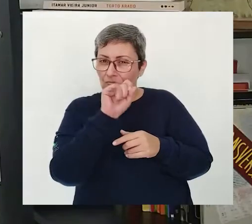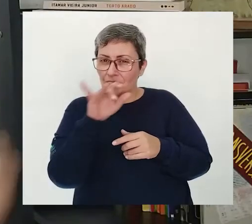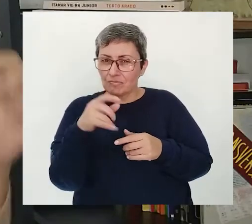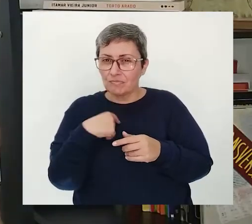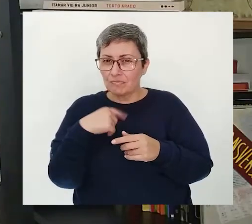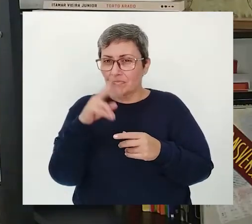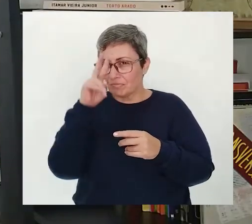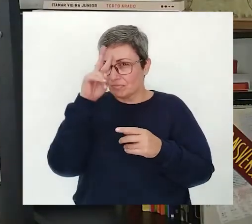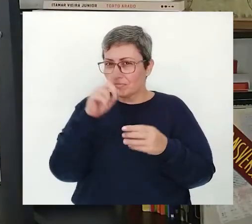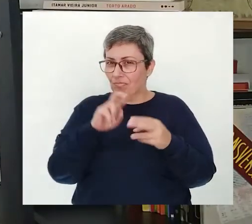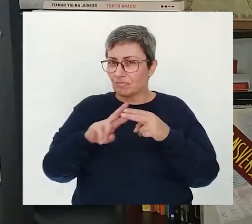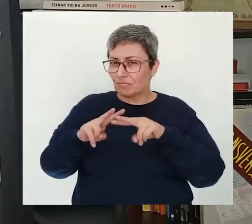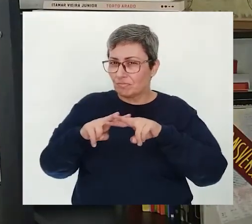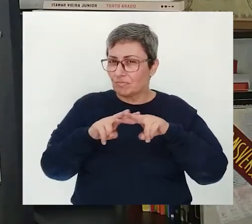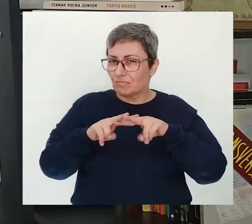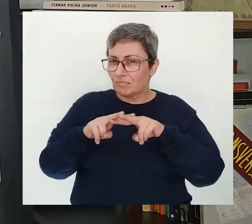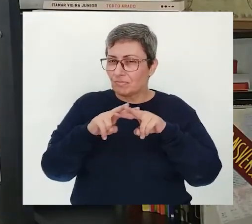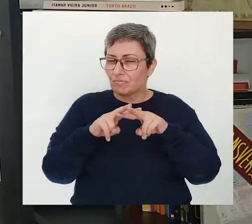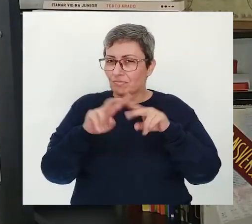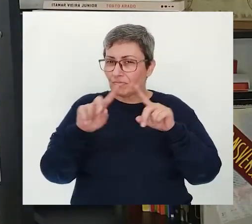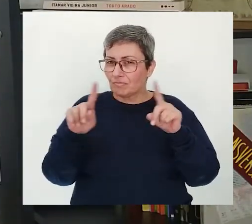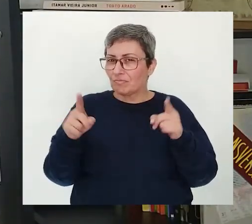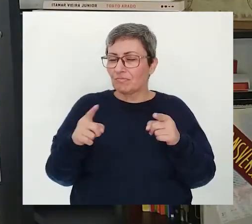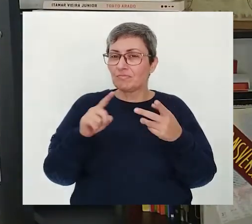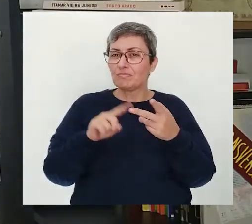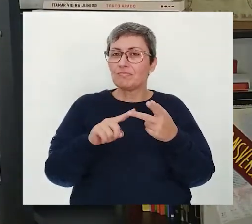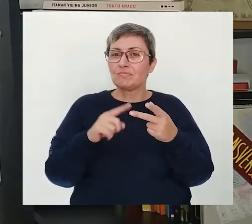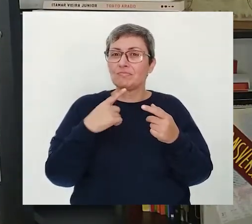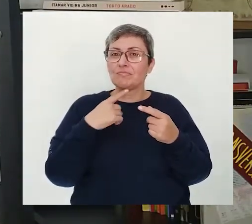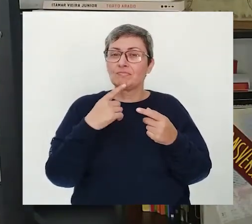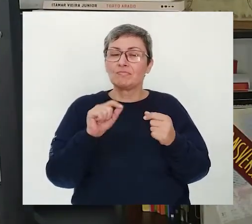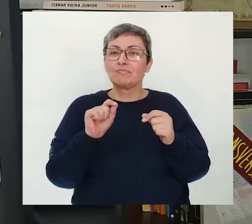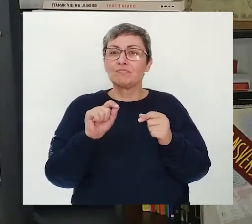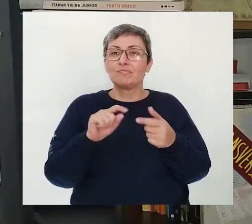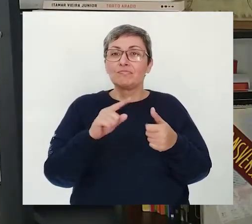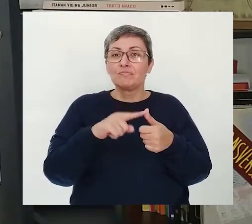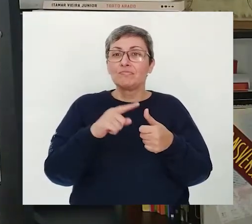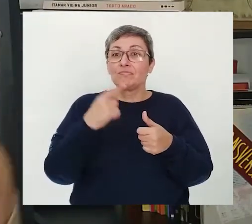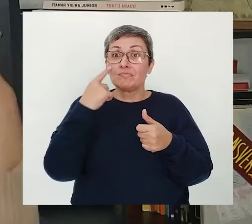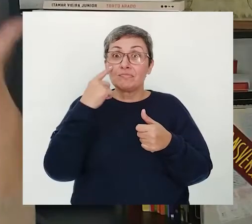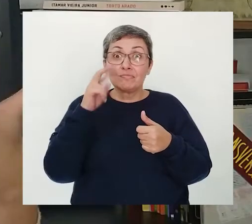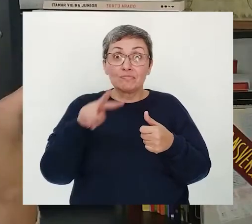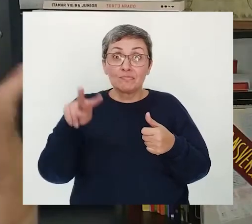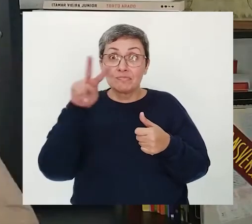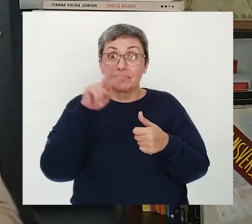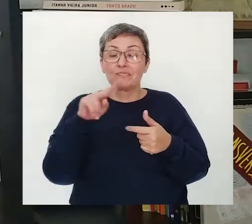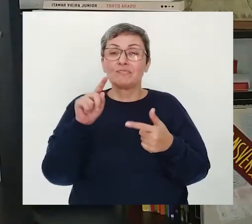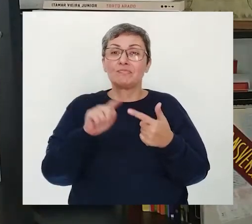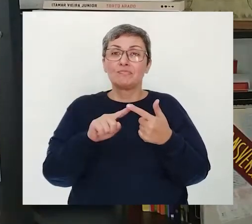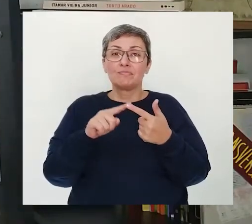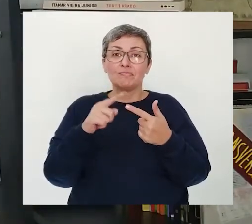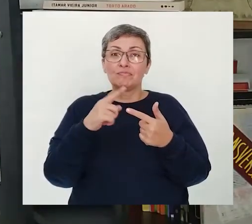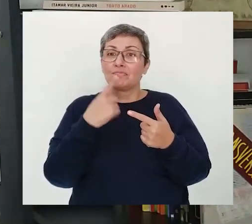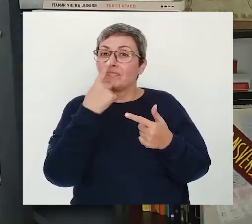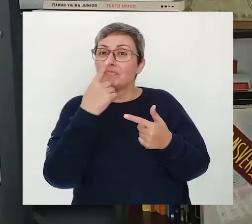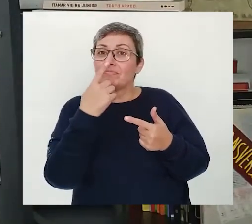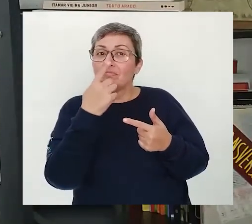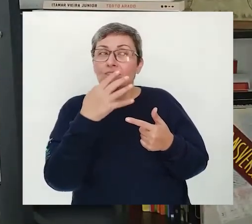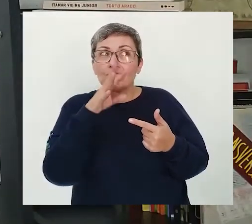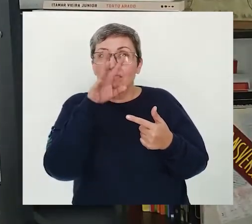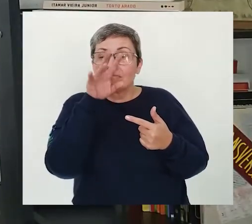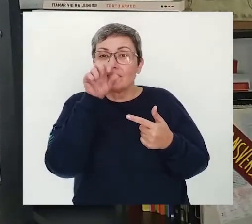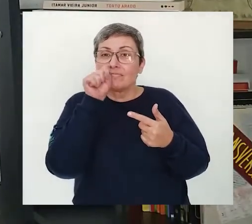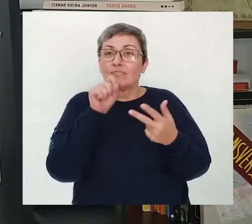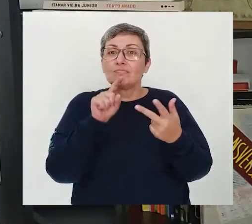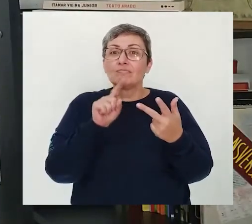quais são Só para a gente fazer aí Um Abrir um parênteses Ó Os cinco sentidos A visão O olfato